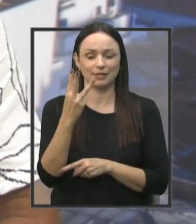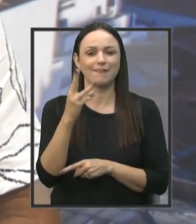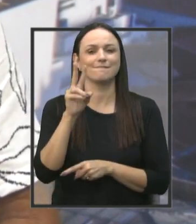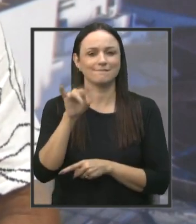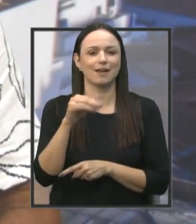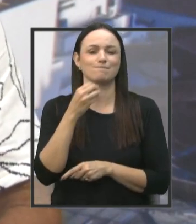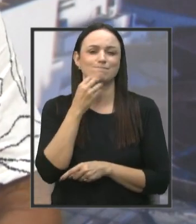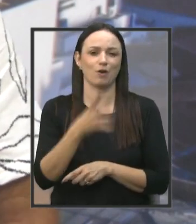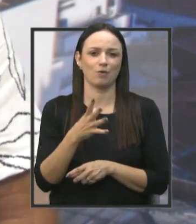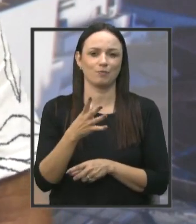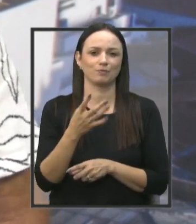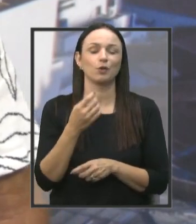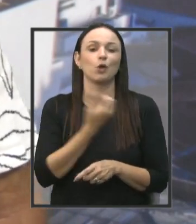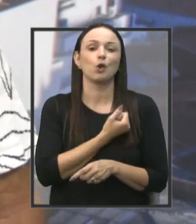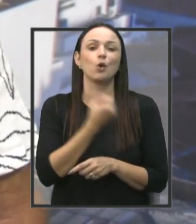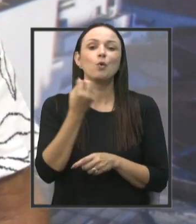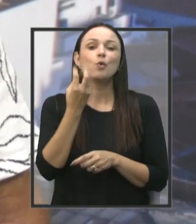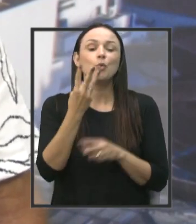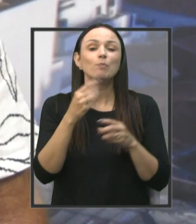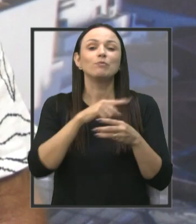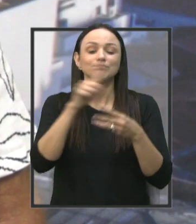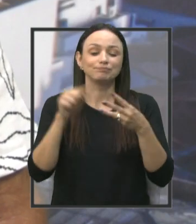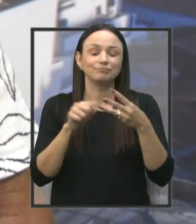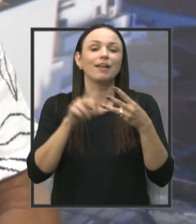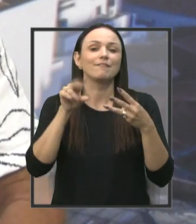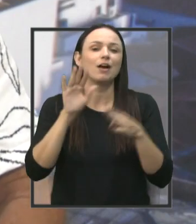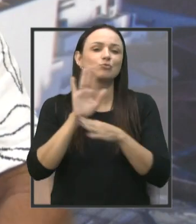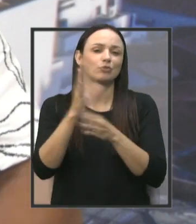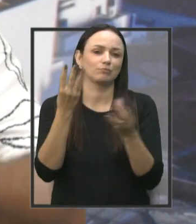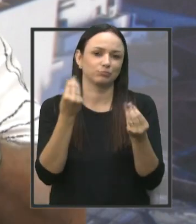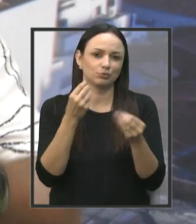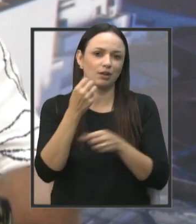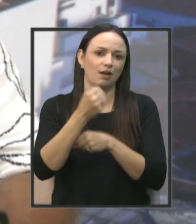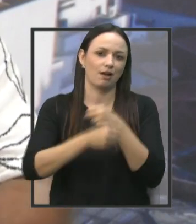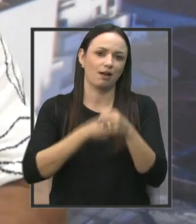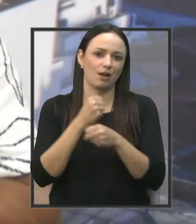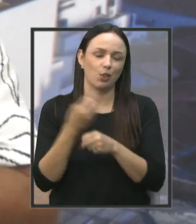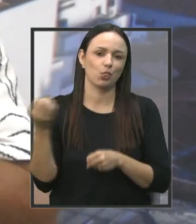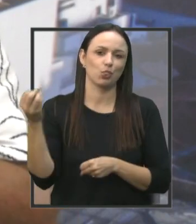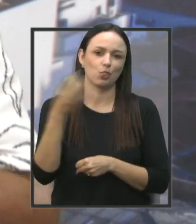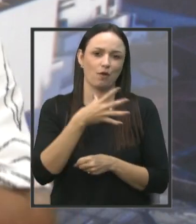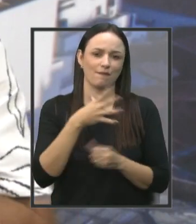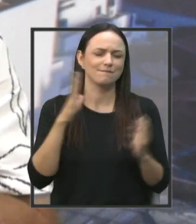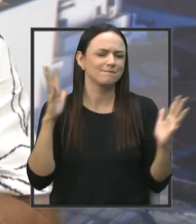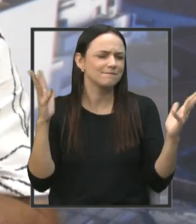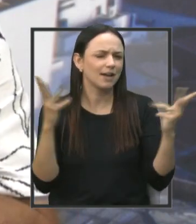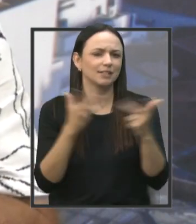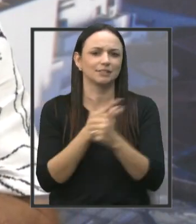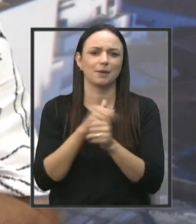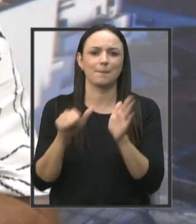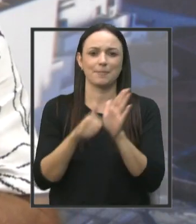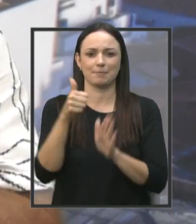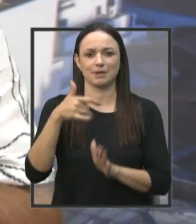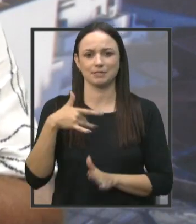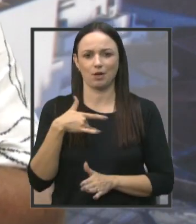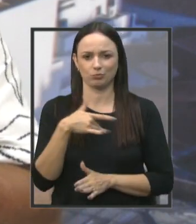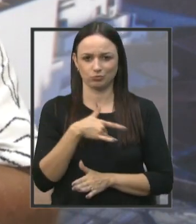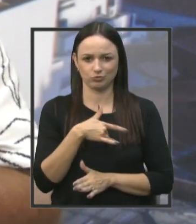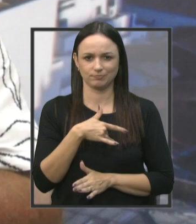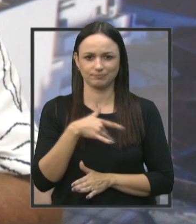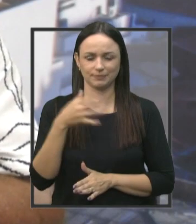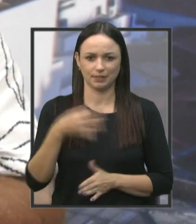tá? O número ímpio ajuda muito, pode ter certeza disso, em um ano novo, fantástico, primeiramente saúde, certo?